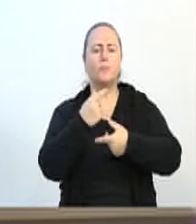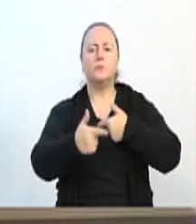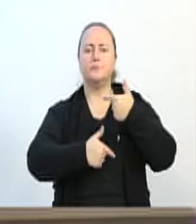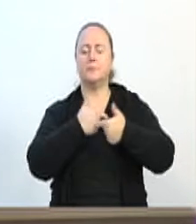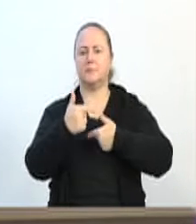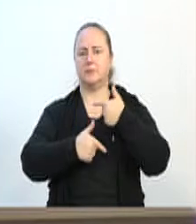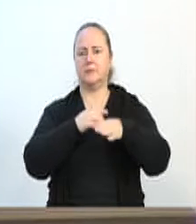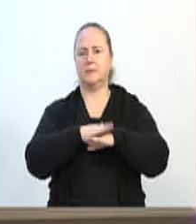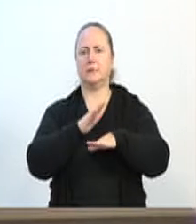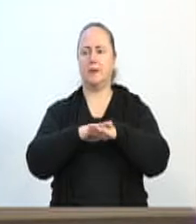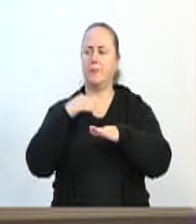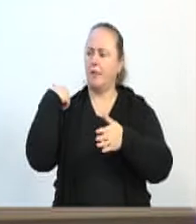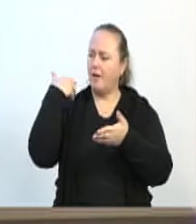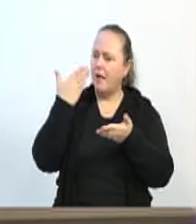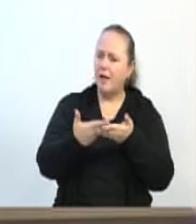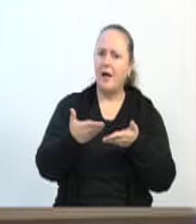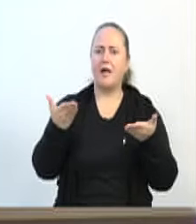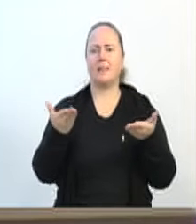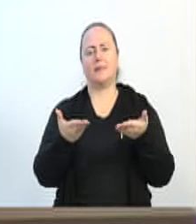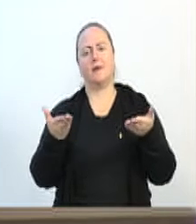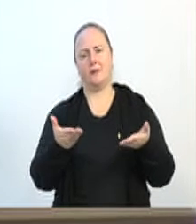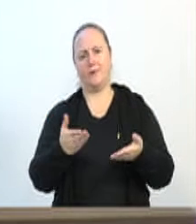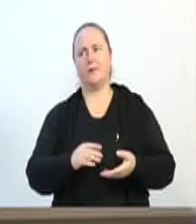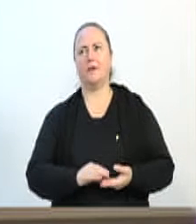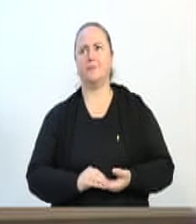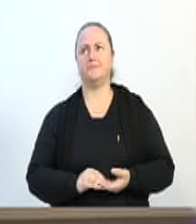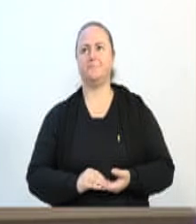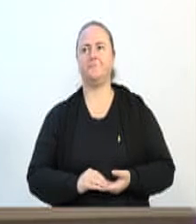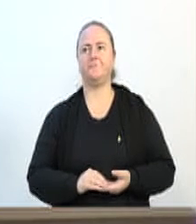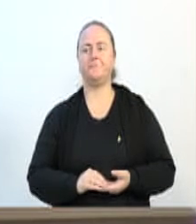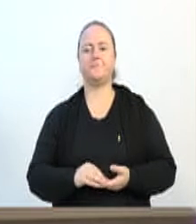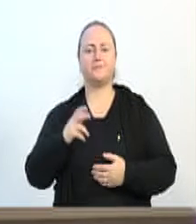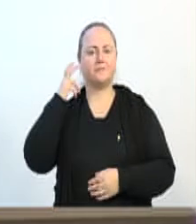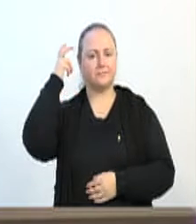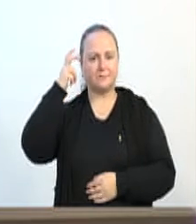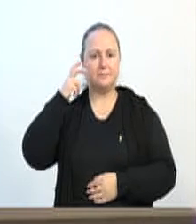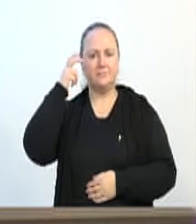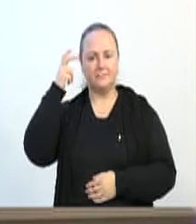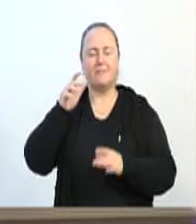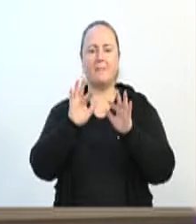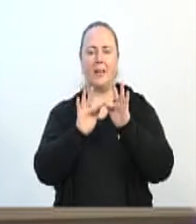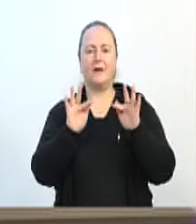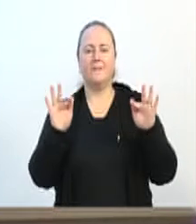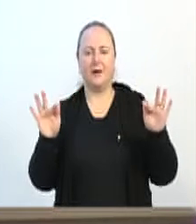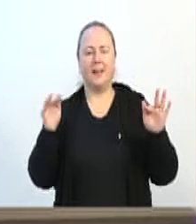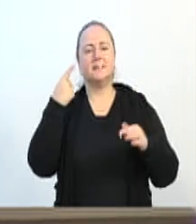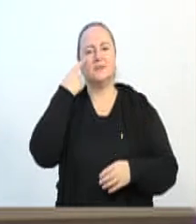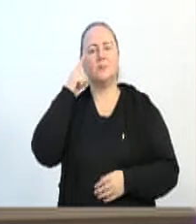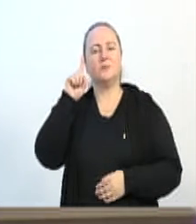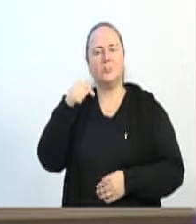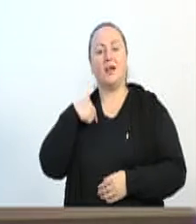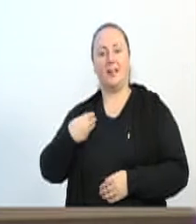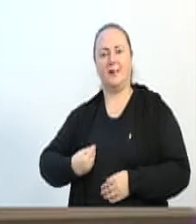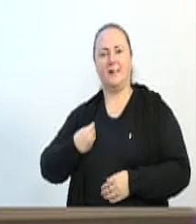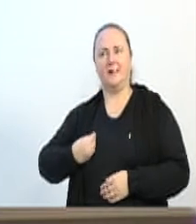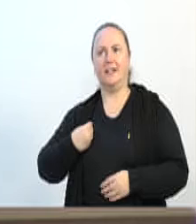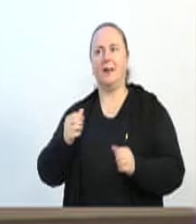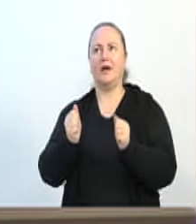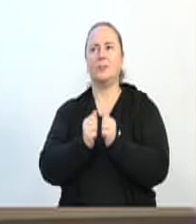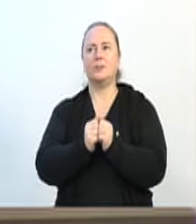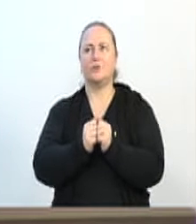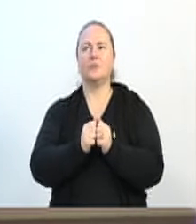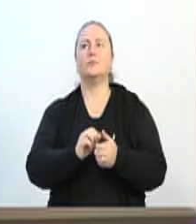realizado até aqui. Uma das frases que o vereador alemão disse, que me chamou a atenção um dia, numa reunião que eu estava, inclusive, junto,